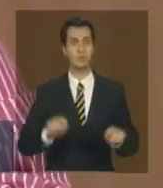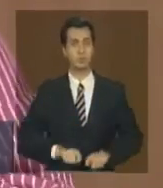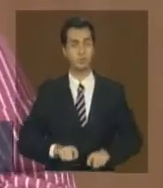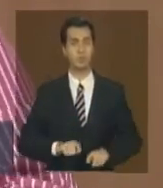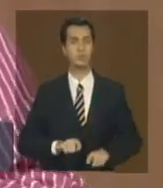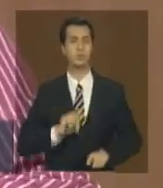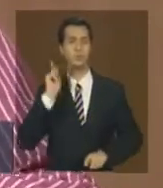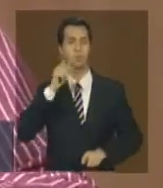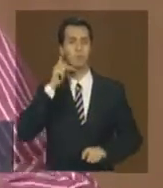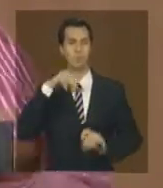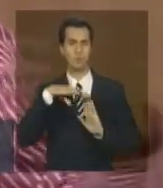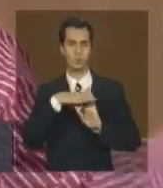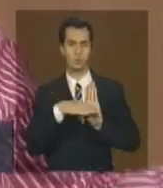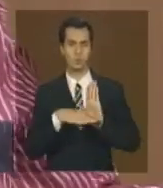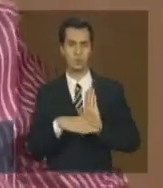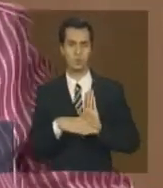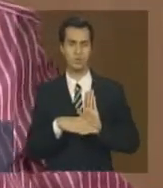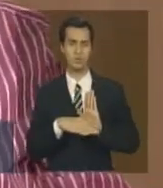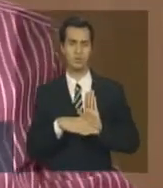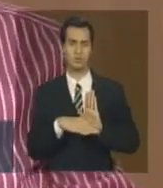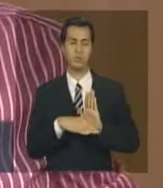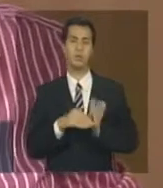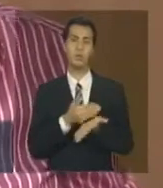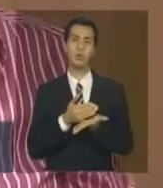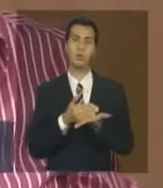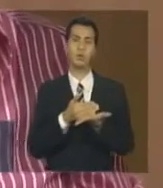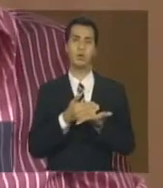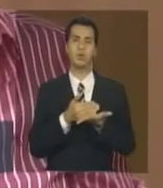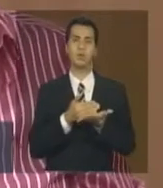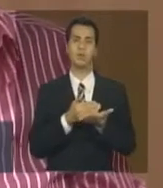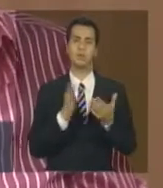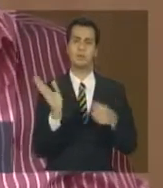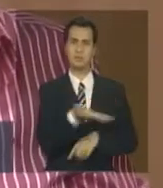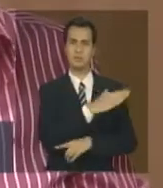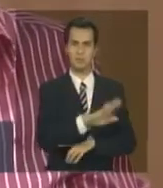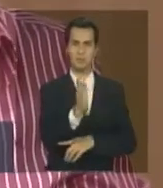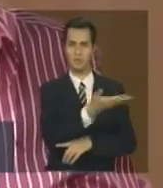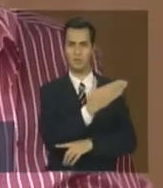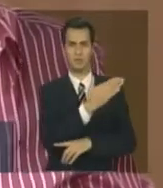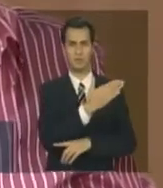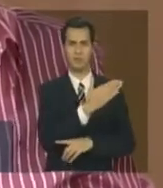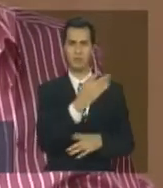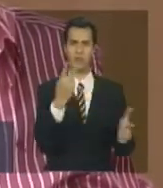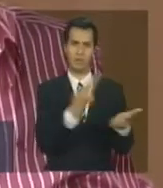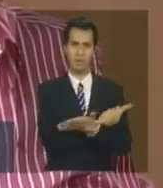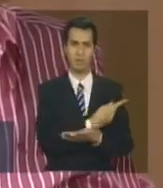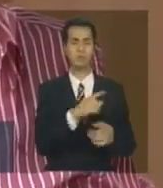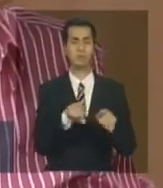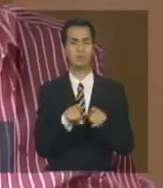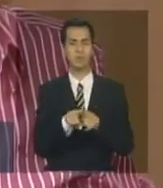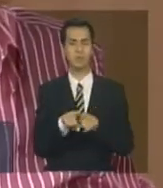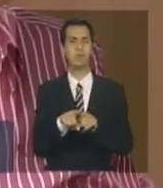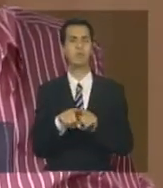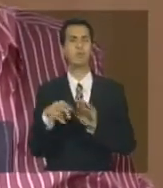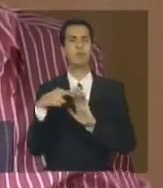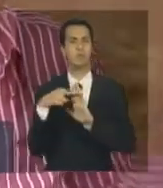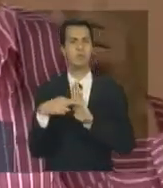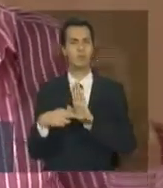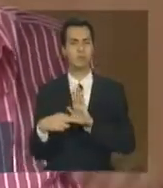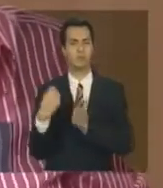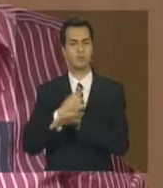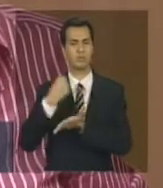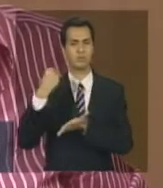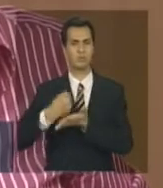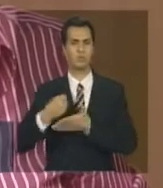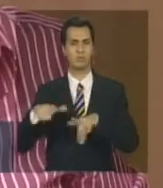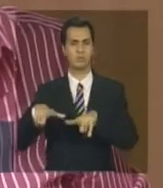as políticas públicas que vão desde combate ao desmatamento legal até a regularização ambiental das pessoas por isso